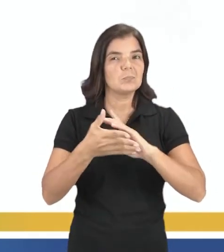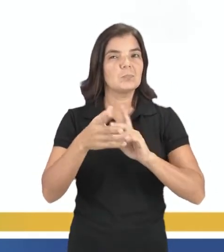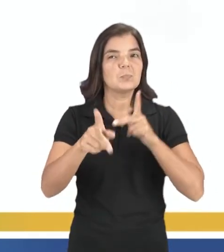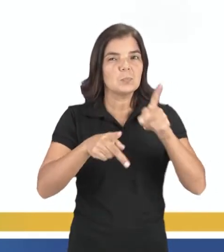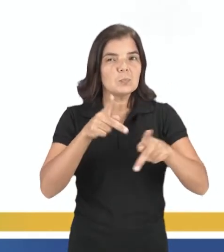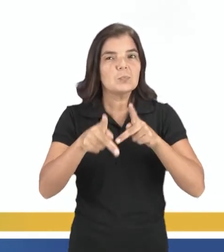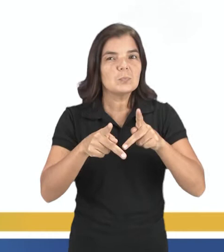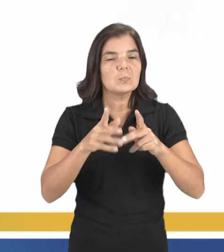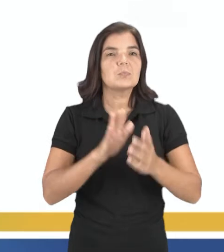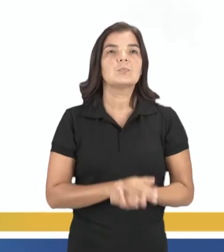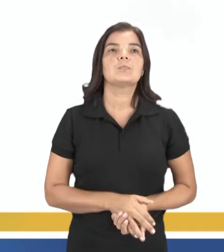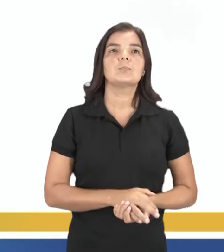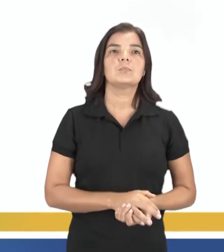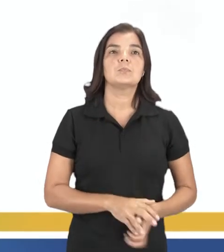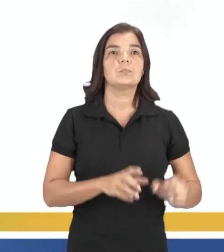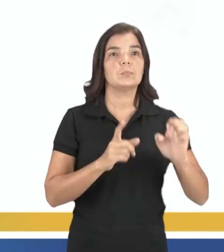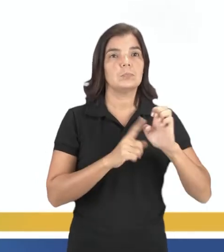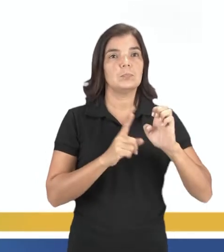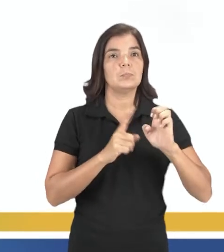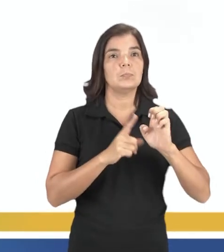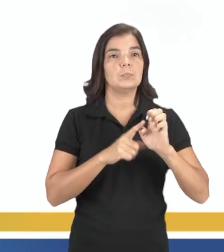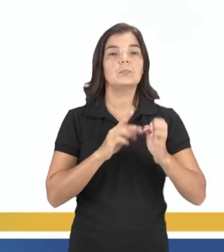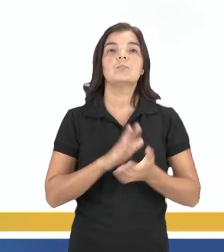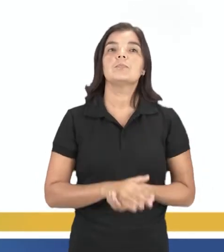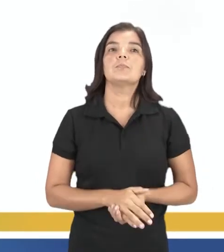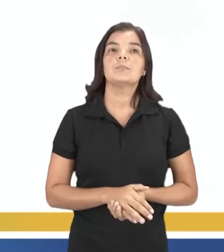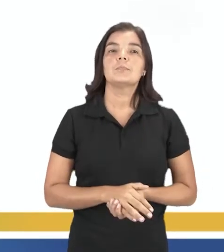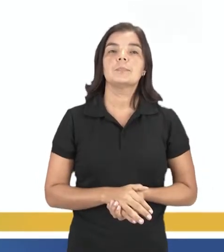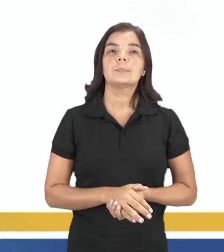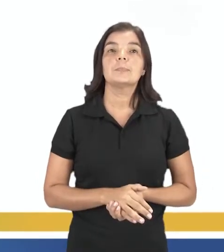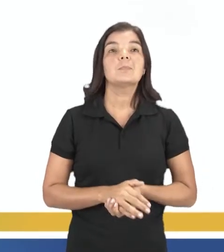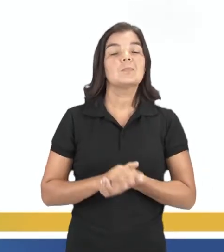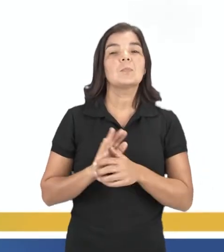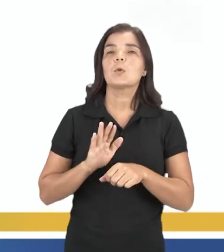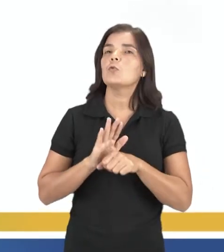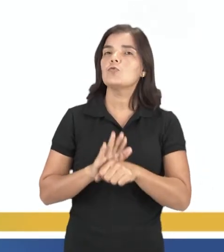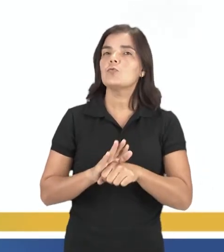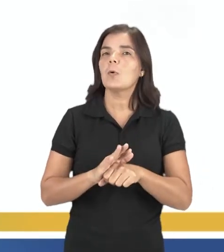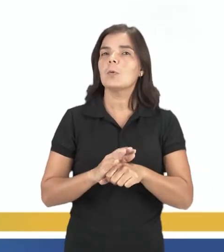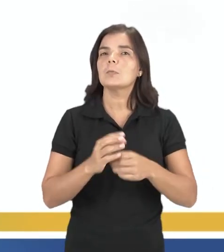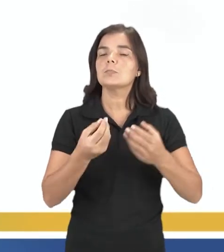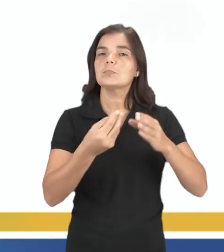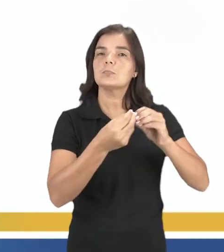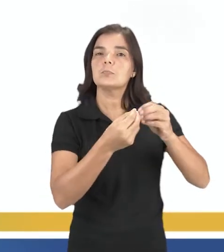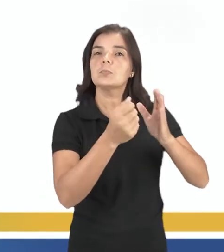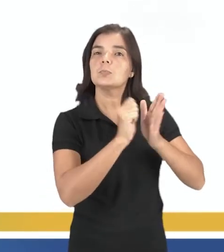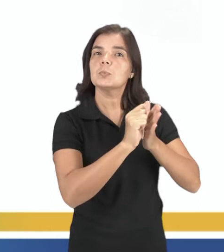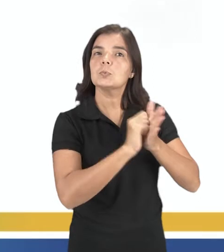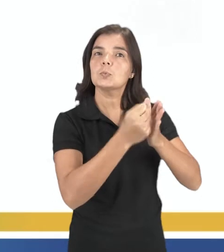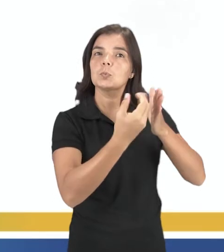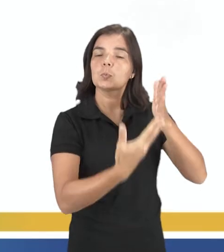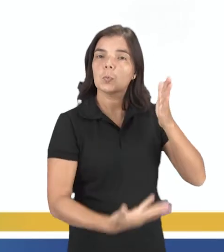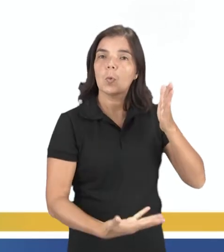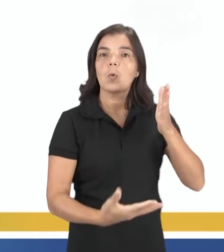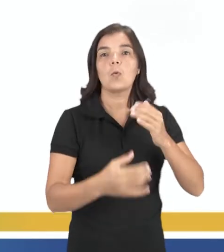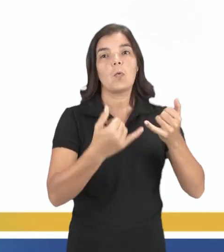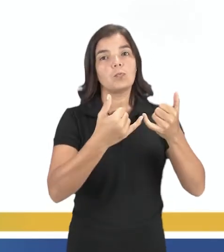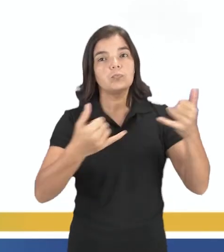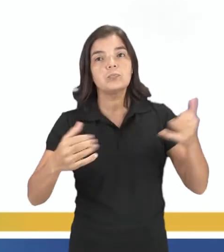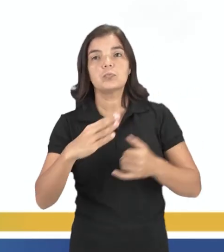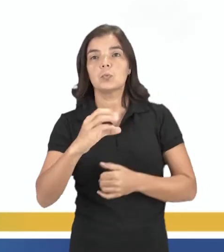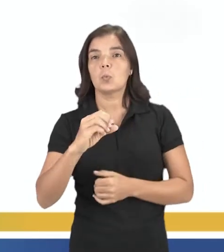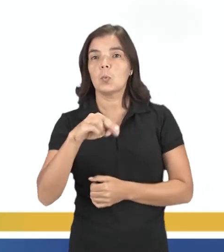diálogo com o público? Letra E, adoção de um enredo com um fio condutor?